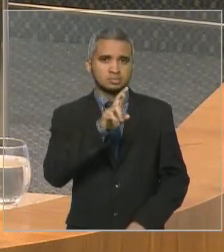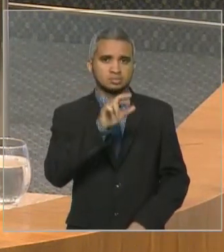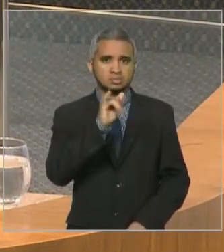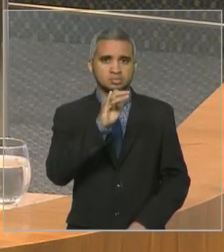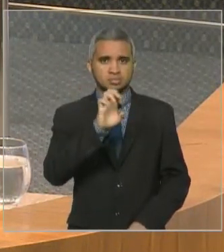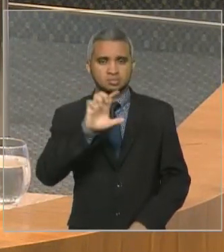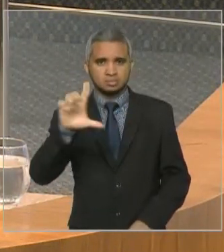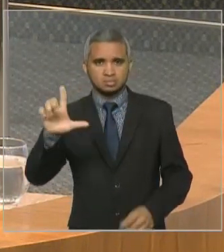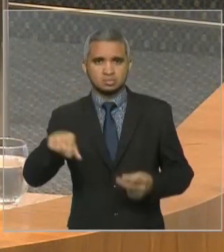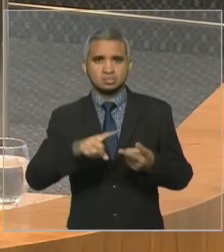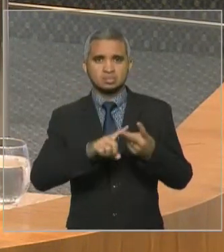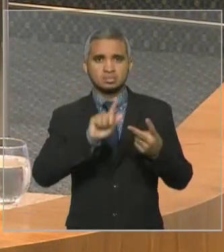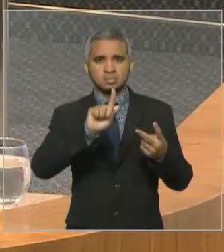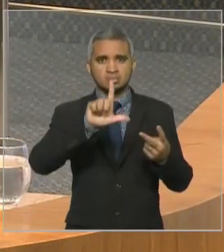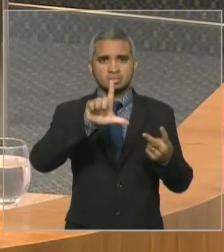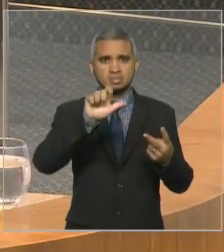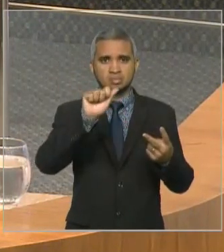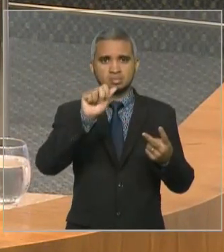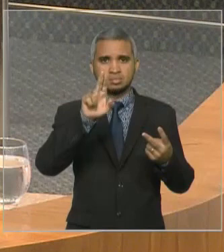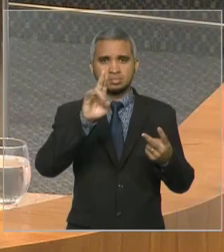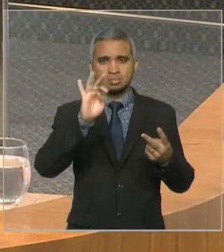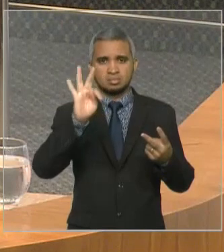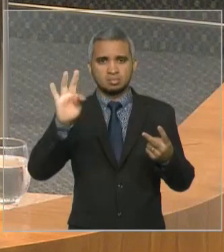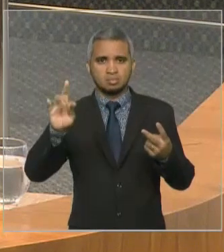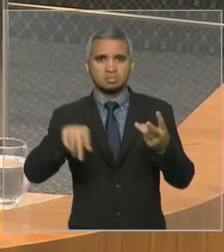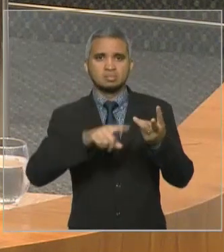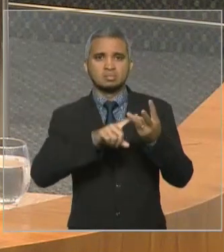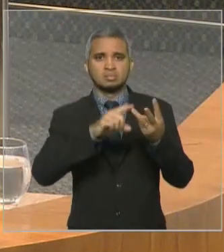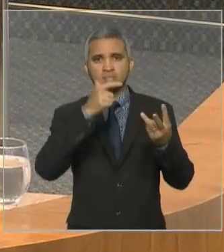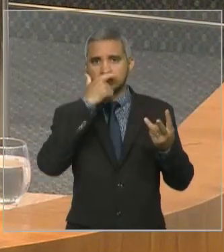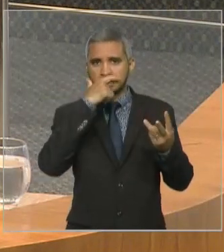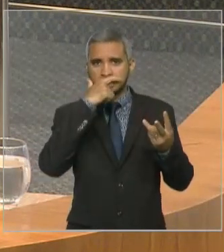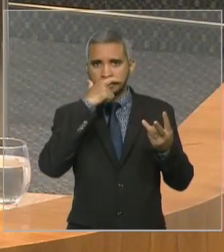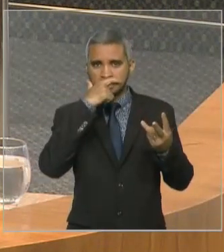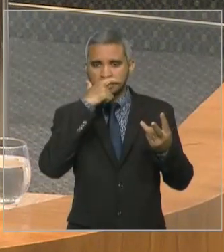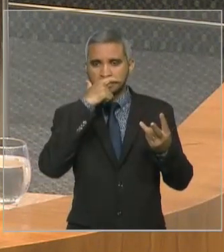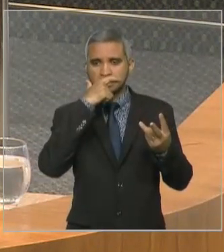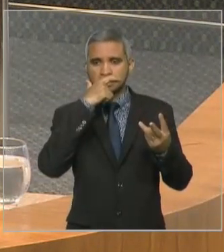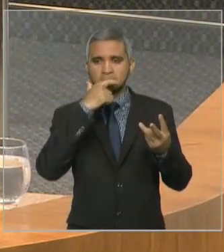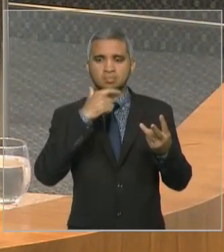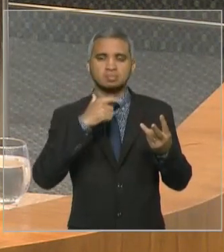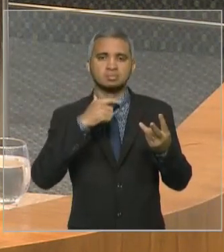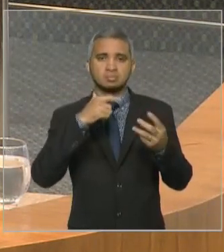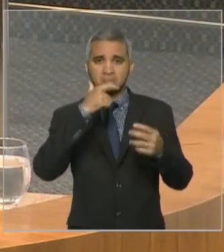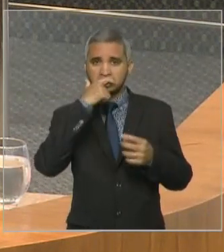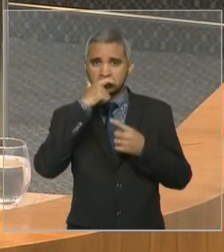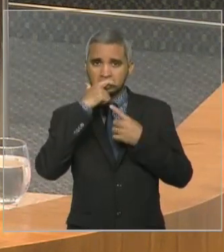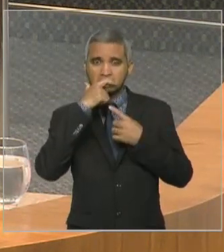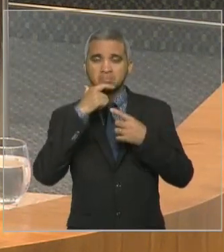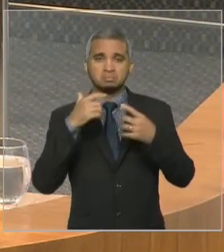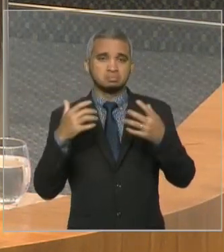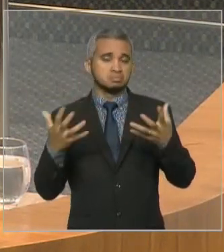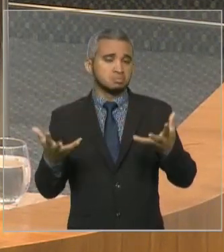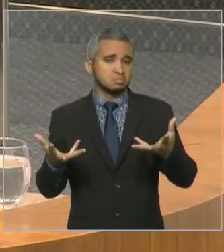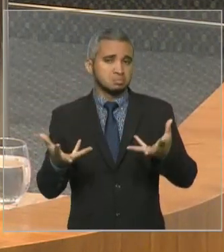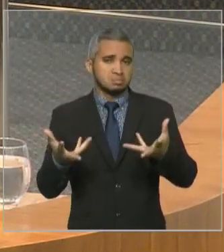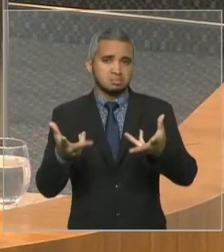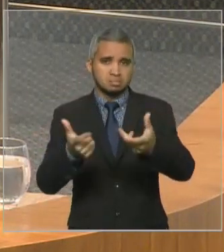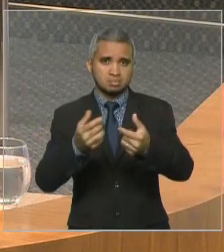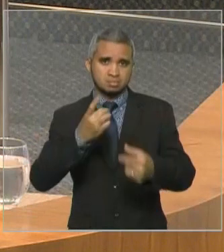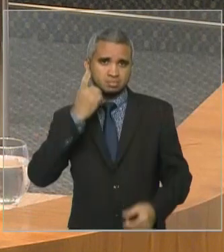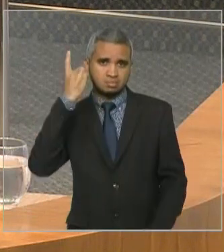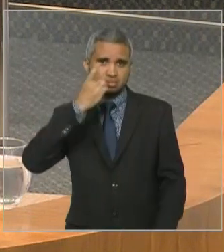deputado Glauber Coutrin, deputado César Pires, que é um grande deputado do Maranhão, que sempre